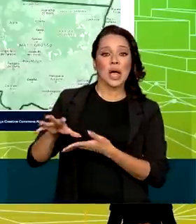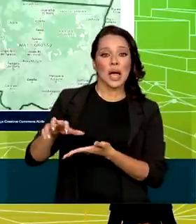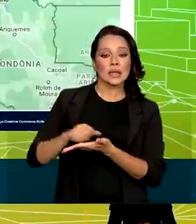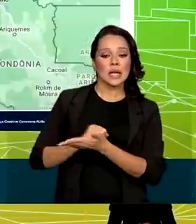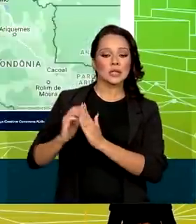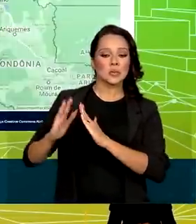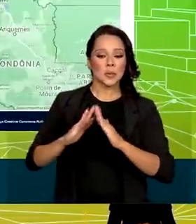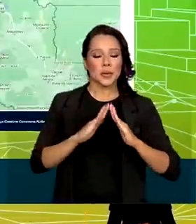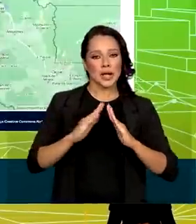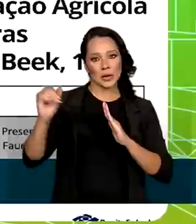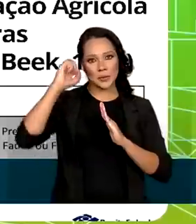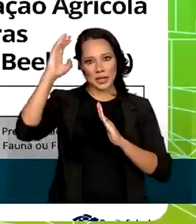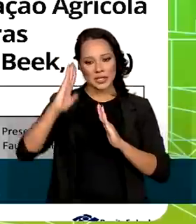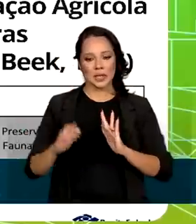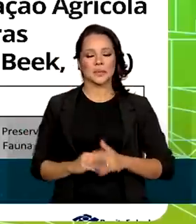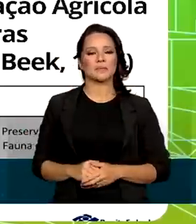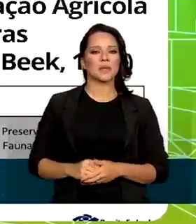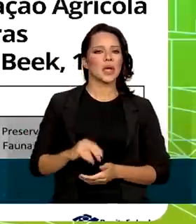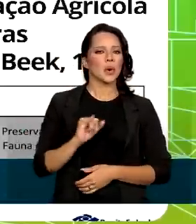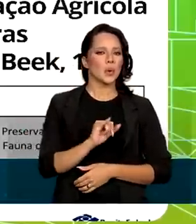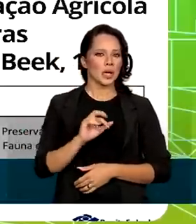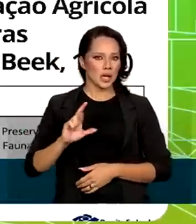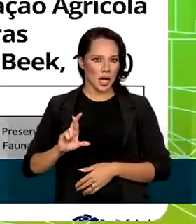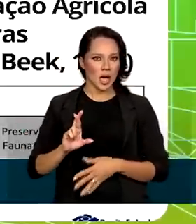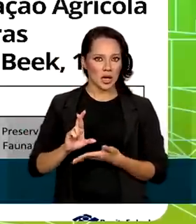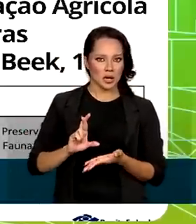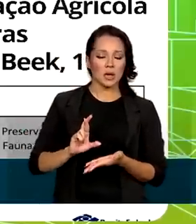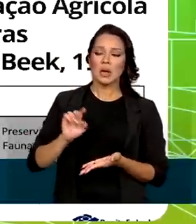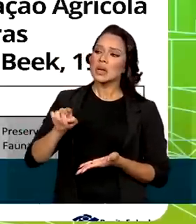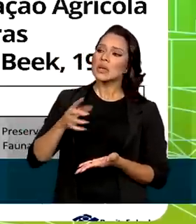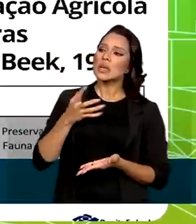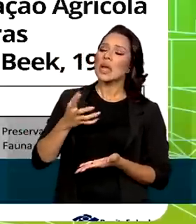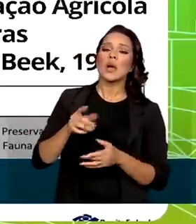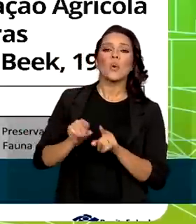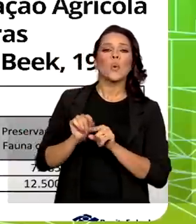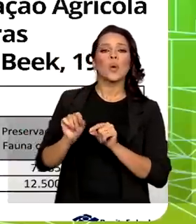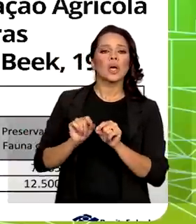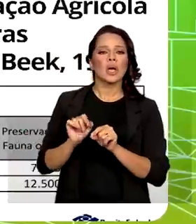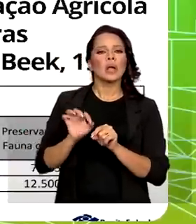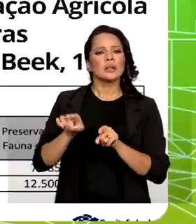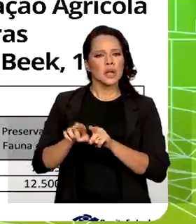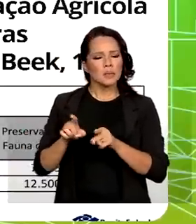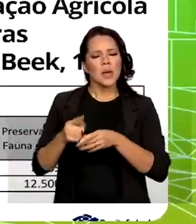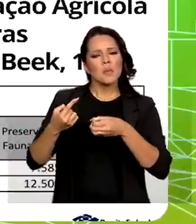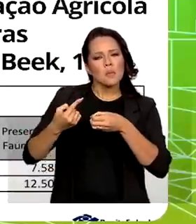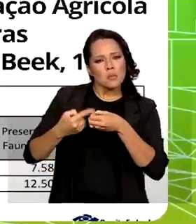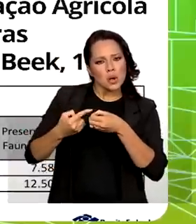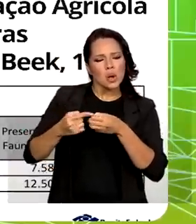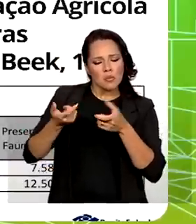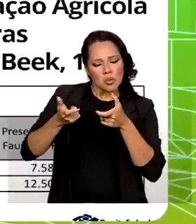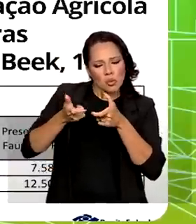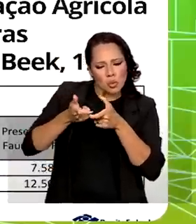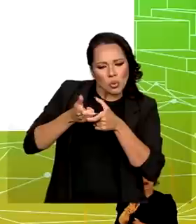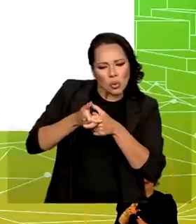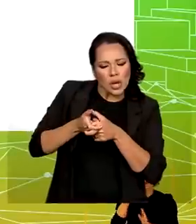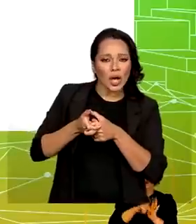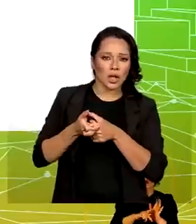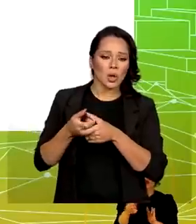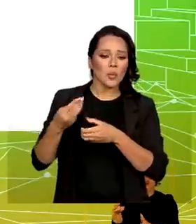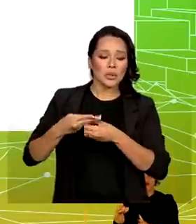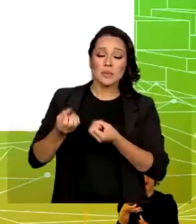Imobiliário Brasileiro. A Receita Federal pretende alcançar também os pequenos municípios, oferecendo